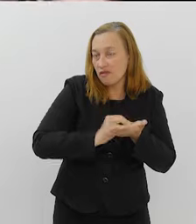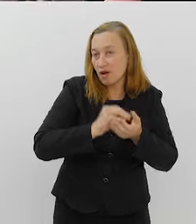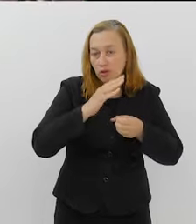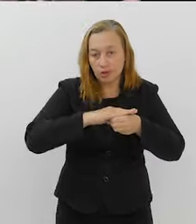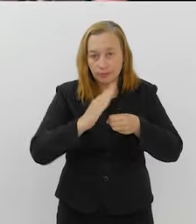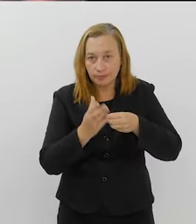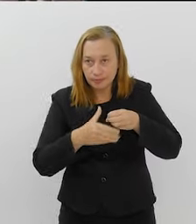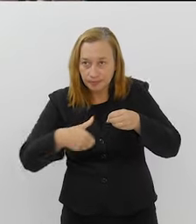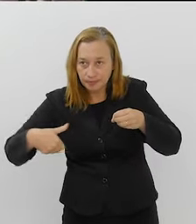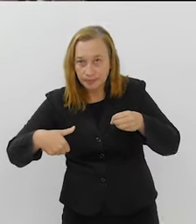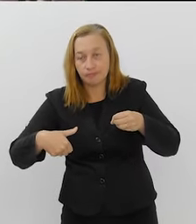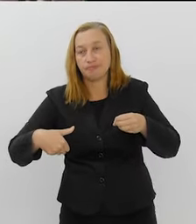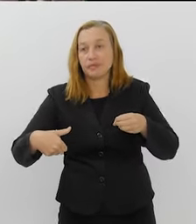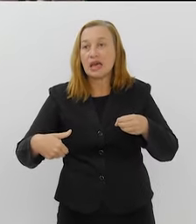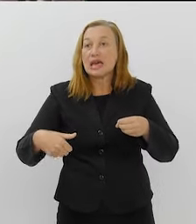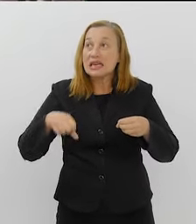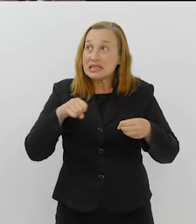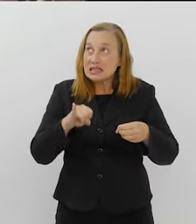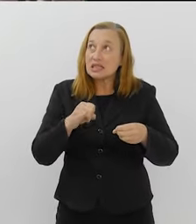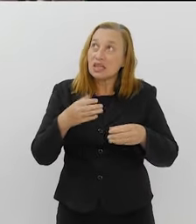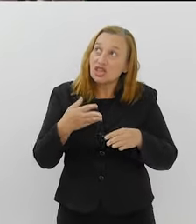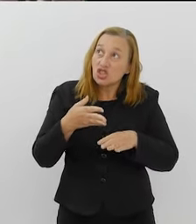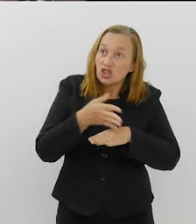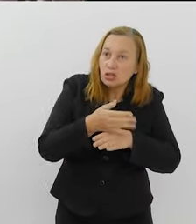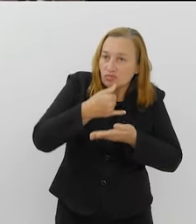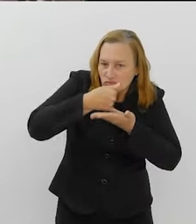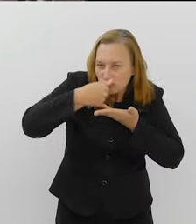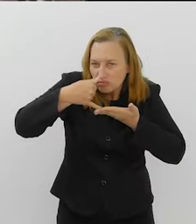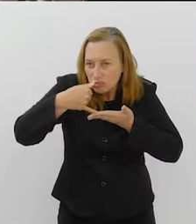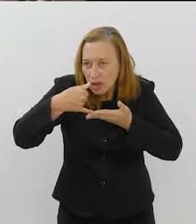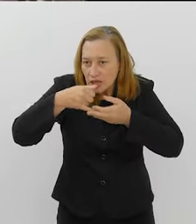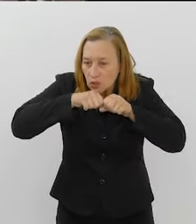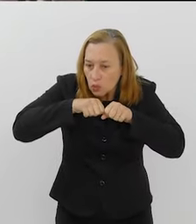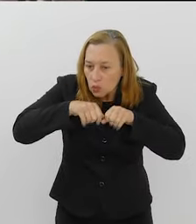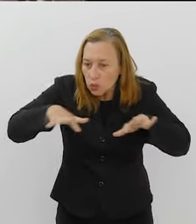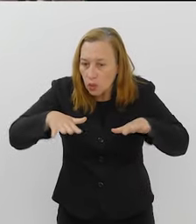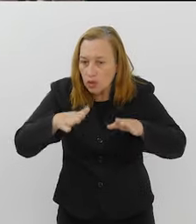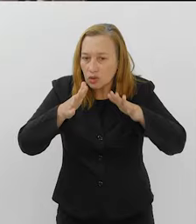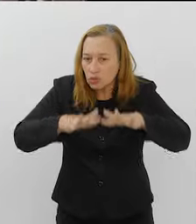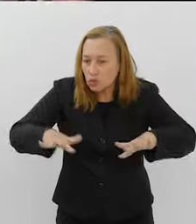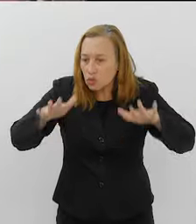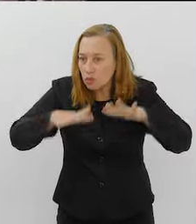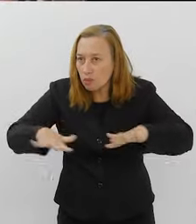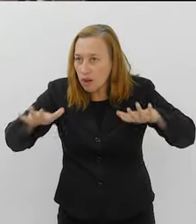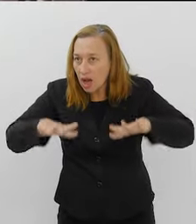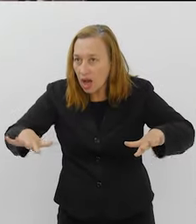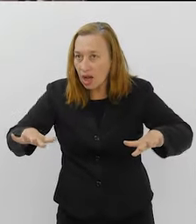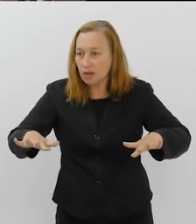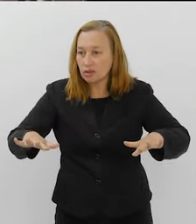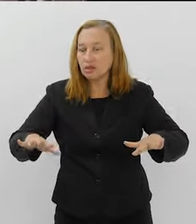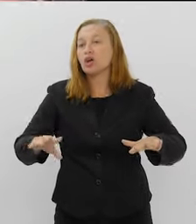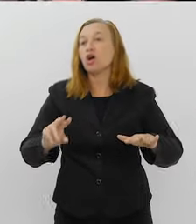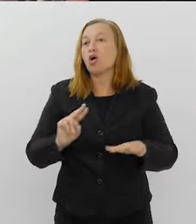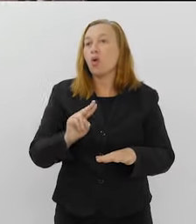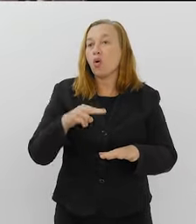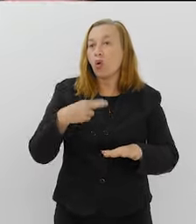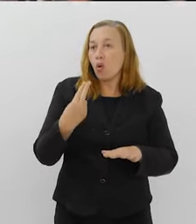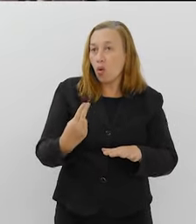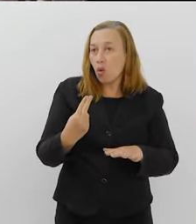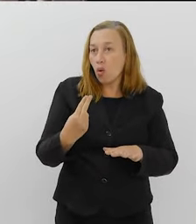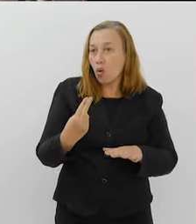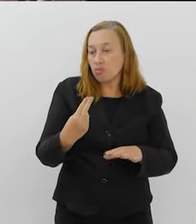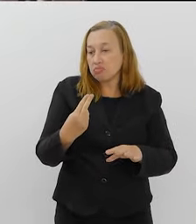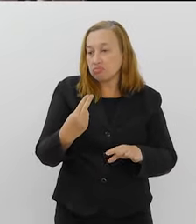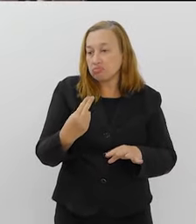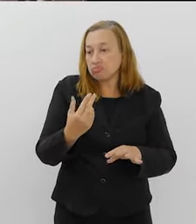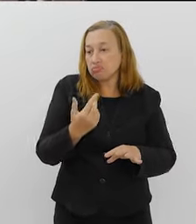saneamento, porque se está chegando cocaína, é porque ou é o esgoto in natura, que não estão coletando